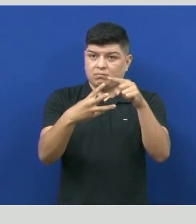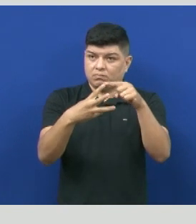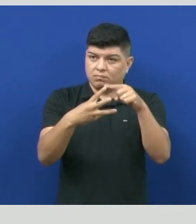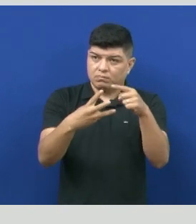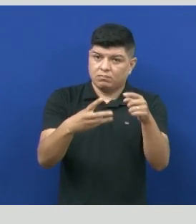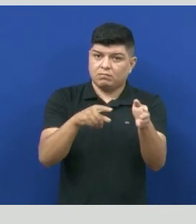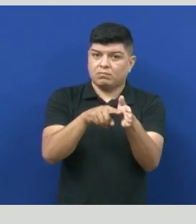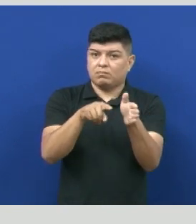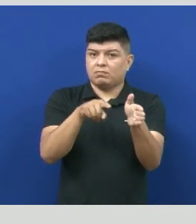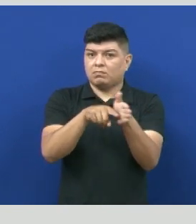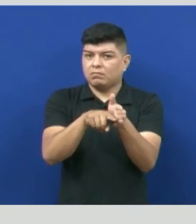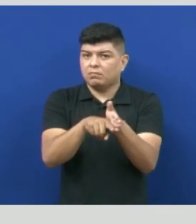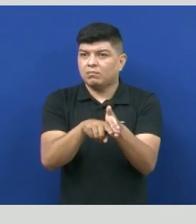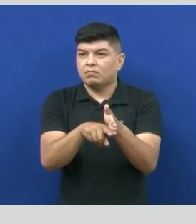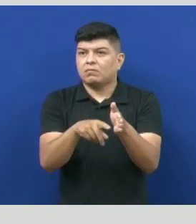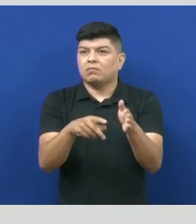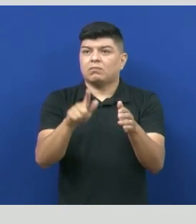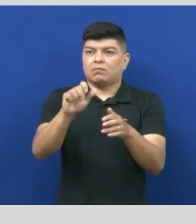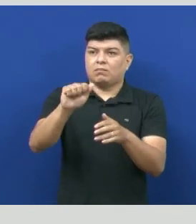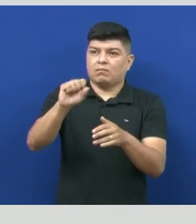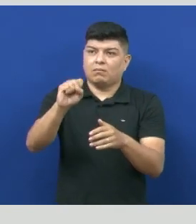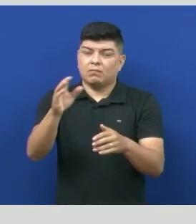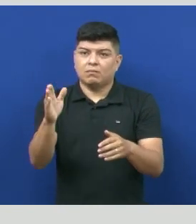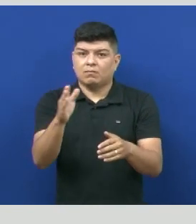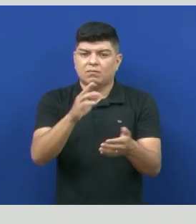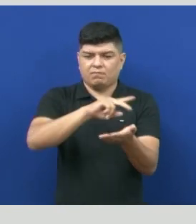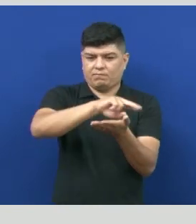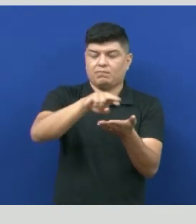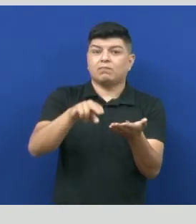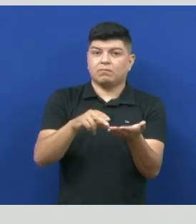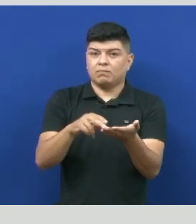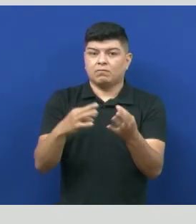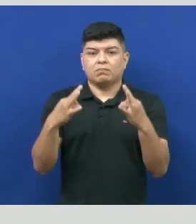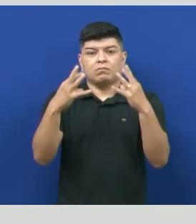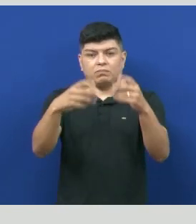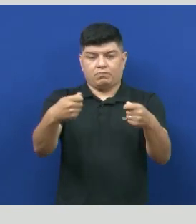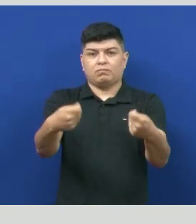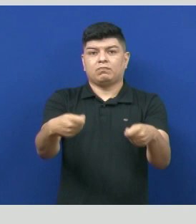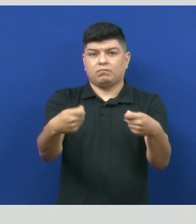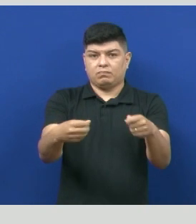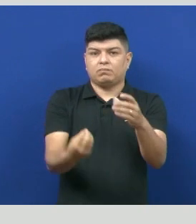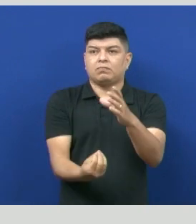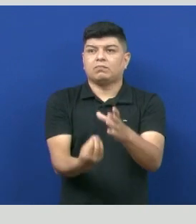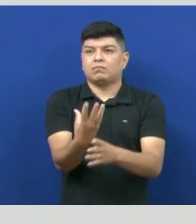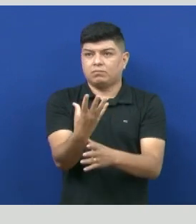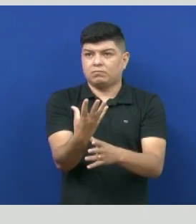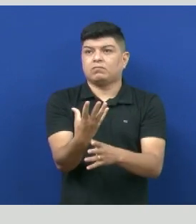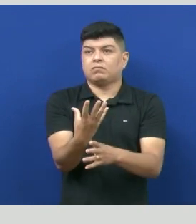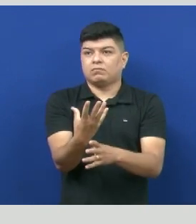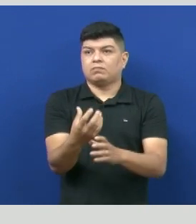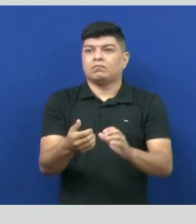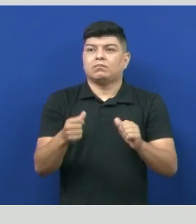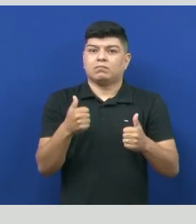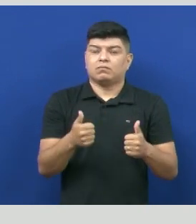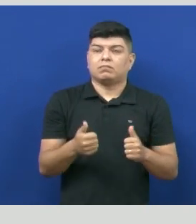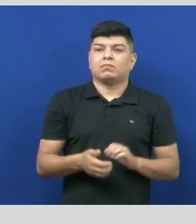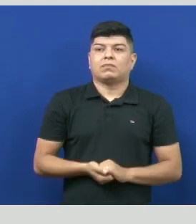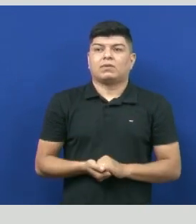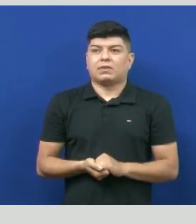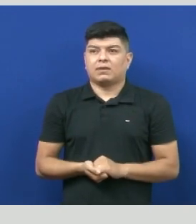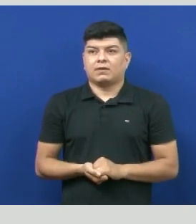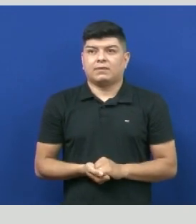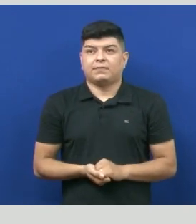gás metano, gás hidrogênio, enfim, tudo que é necessário para construir matéria orgânica, tranquilo?